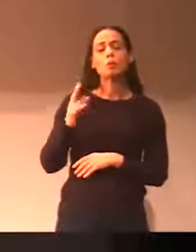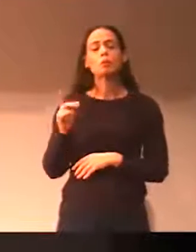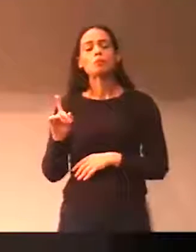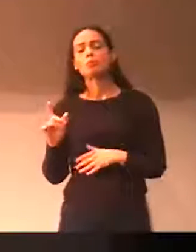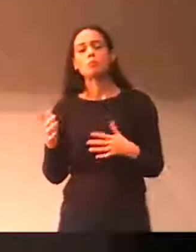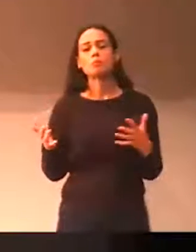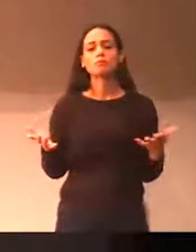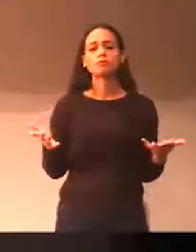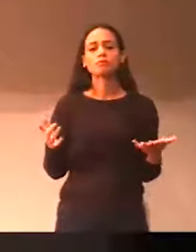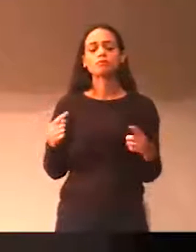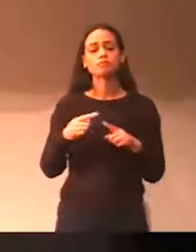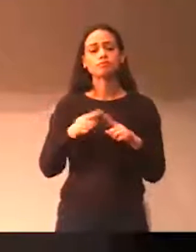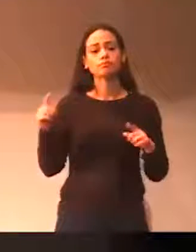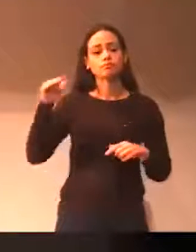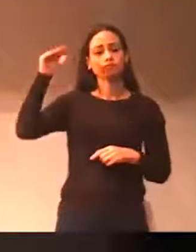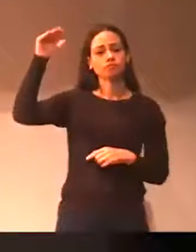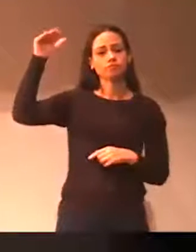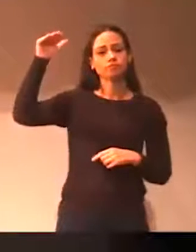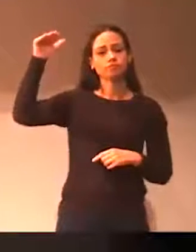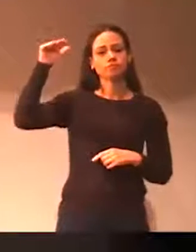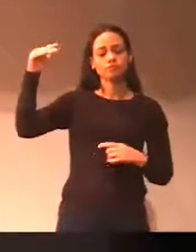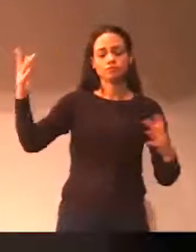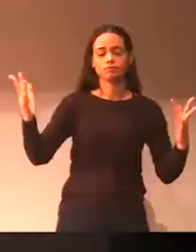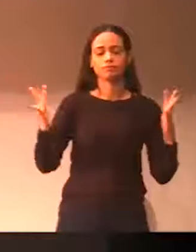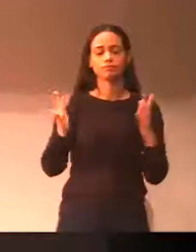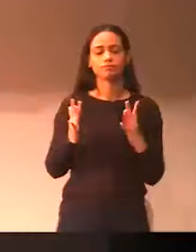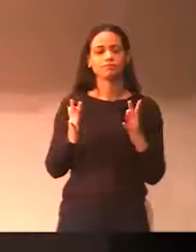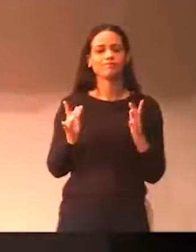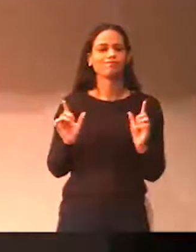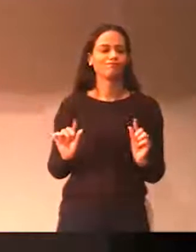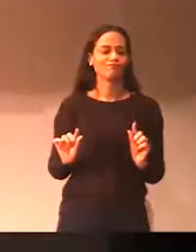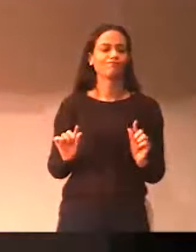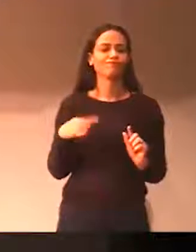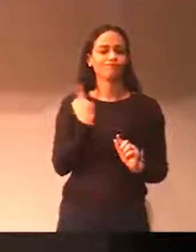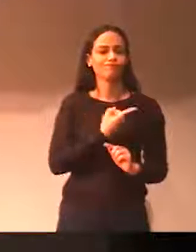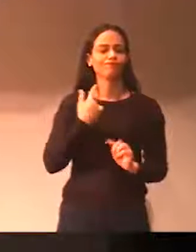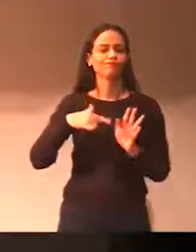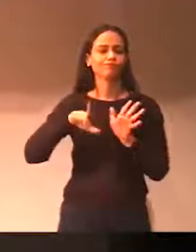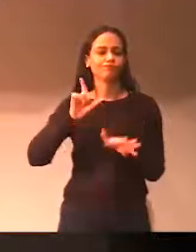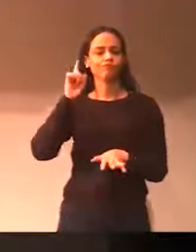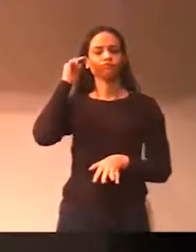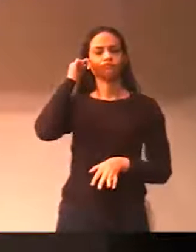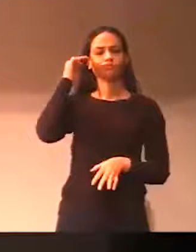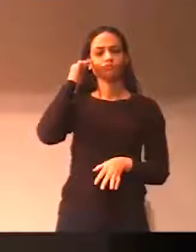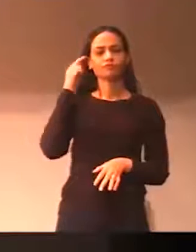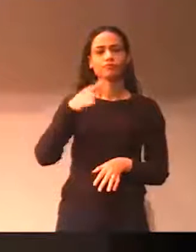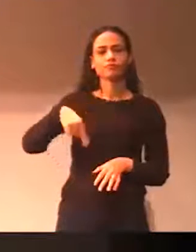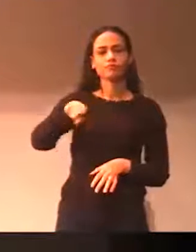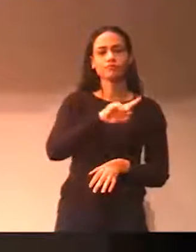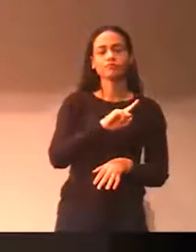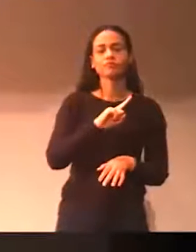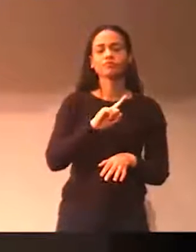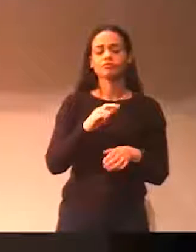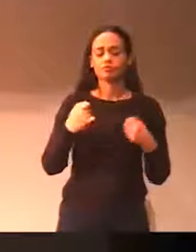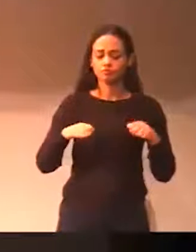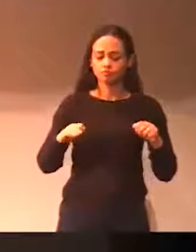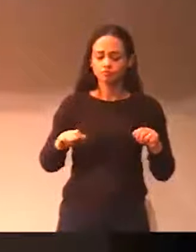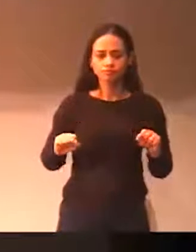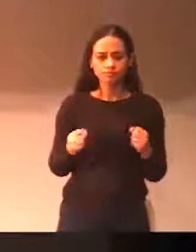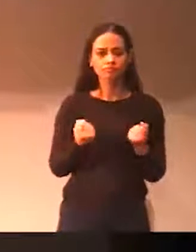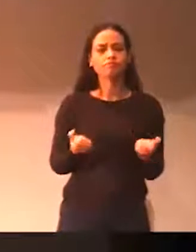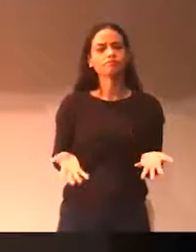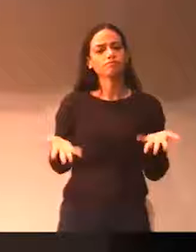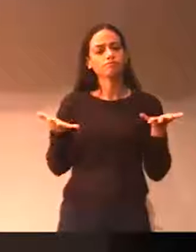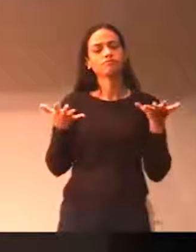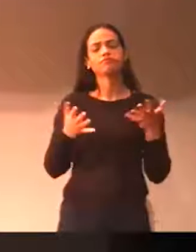com os organizadores, então fica uma reflexão para a gente de fato escapar dessa armadilha do comodismo. Quero também dar os